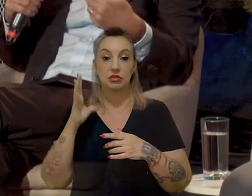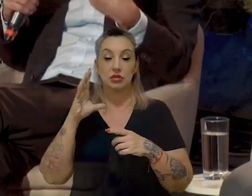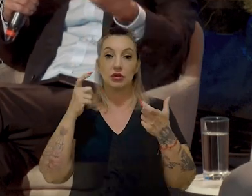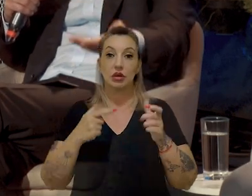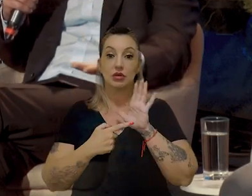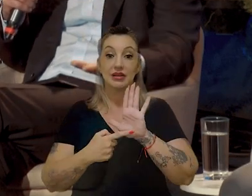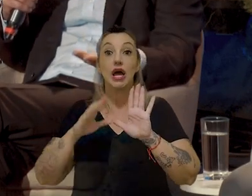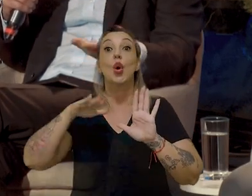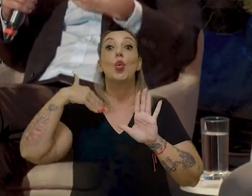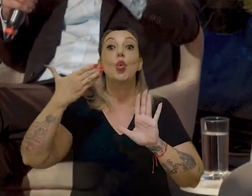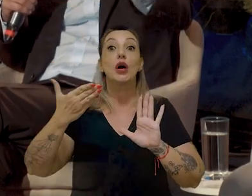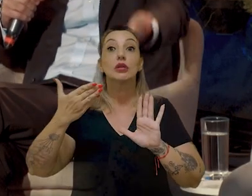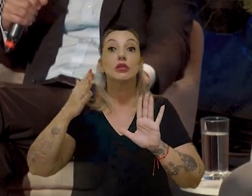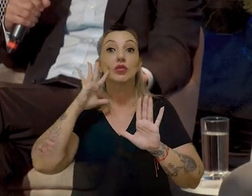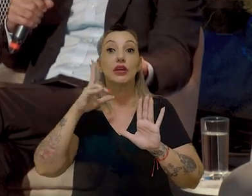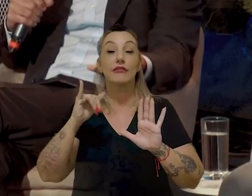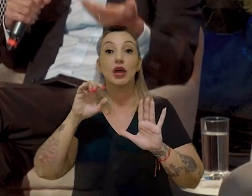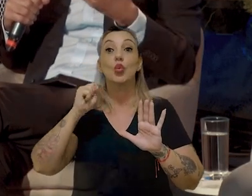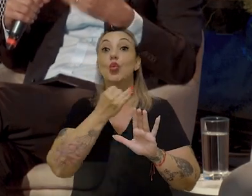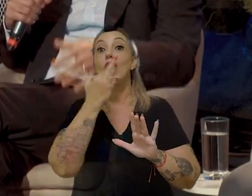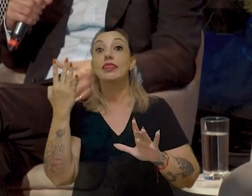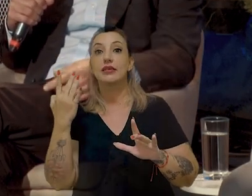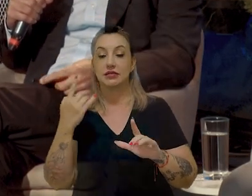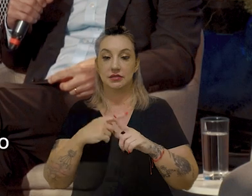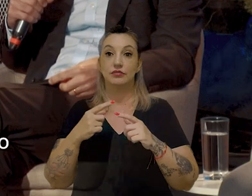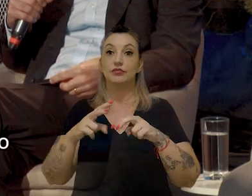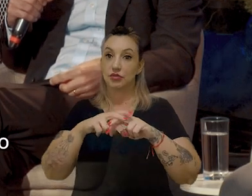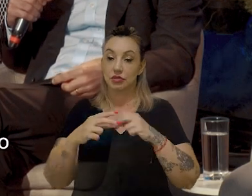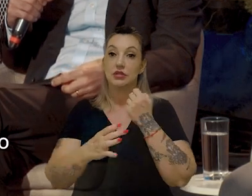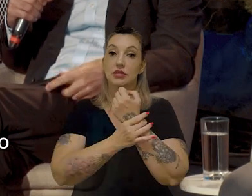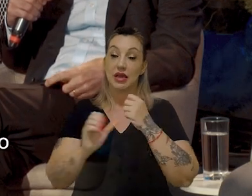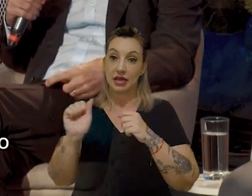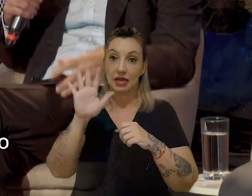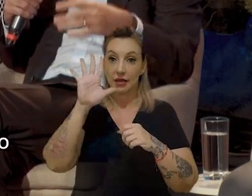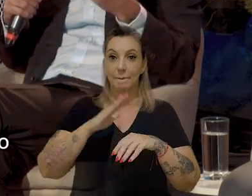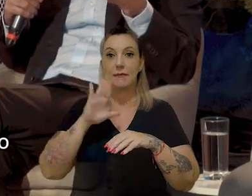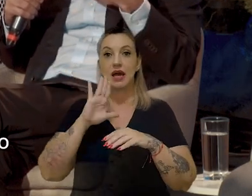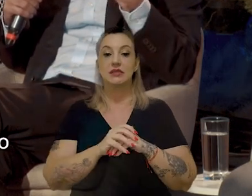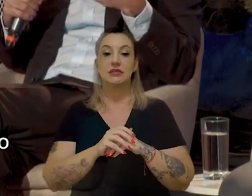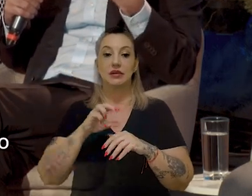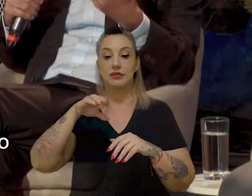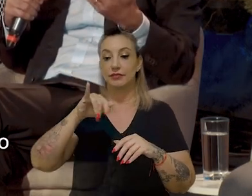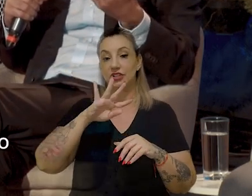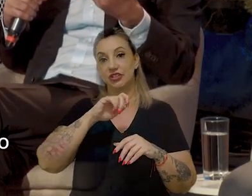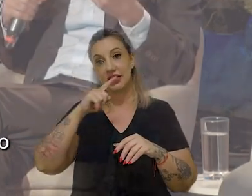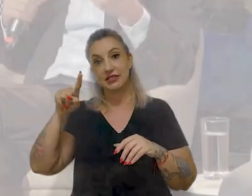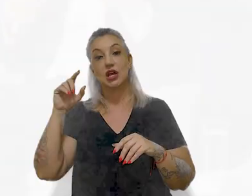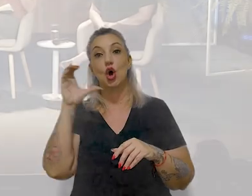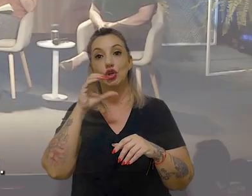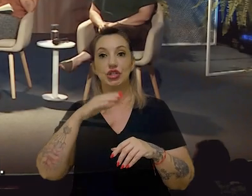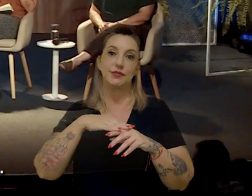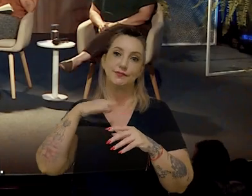exposto. É quando vai acontecer e quantas vezes vai acontecer. Por isso esse seguro, esse custo é mais caro. E a mitigação, então, é mais urgente